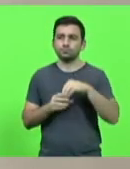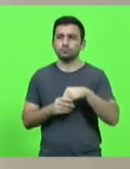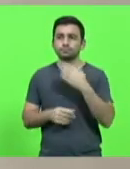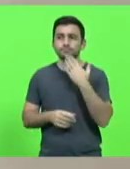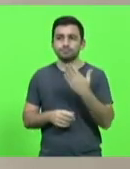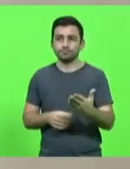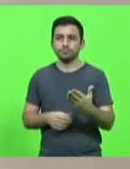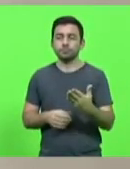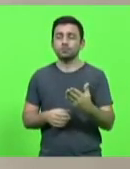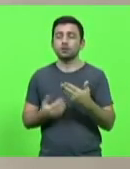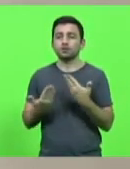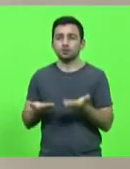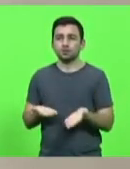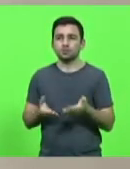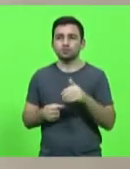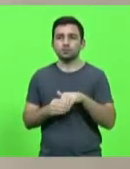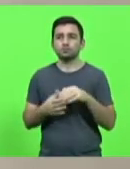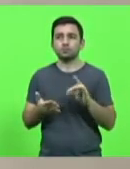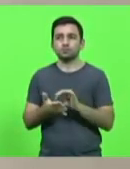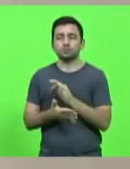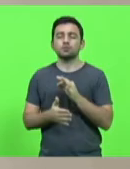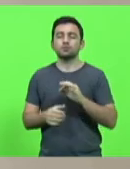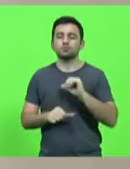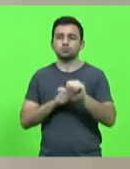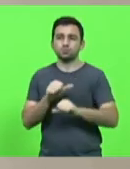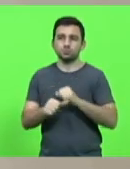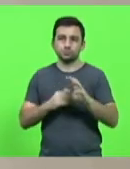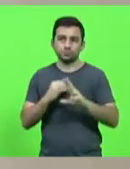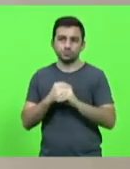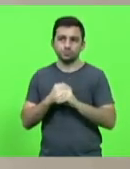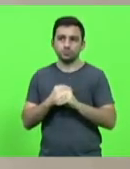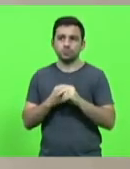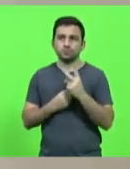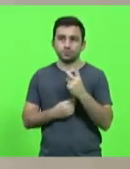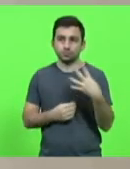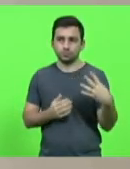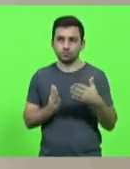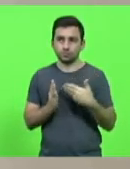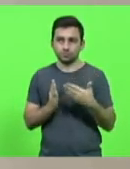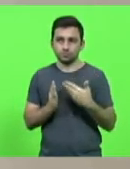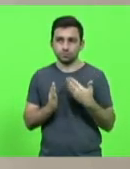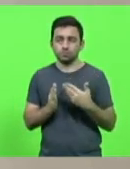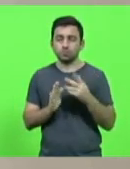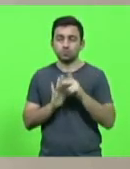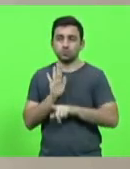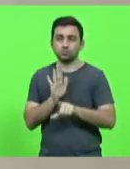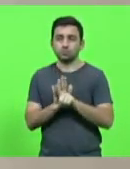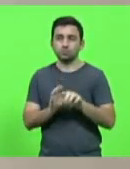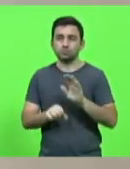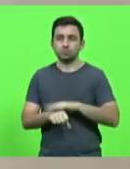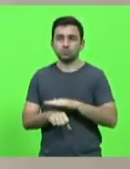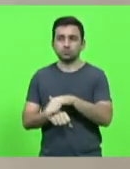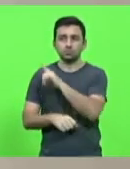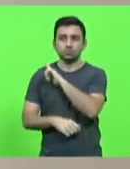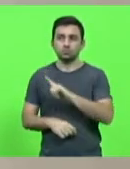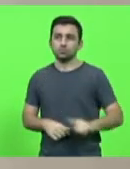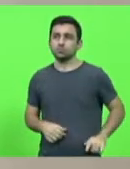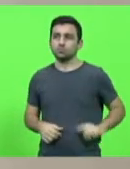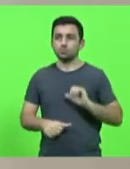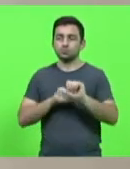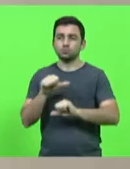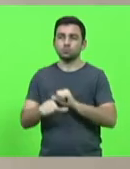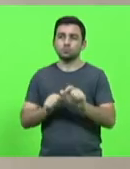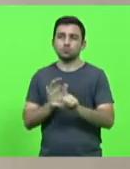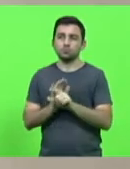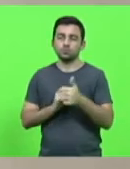votação em destaque da emenda modificativa de Folha 24 dos autos do projeto de lei de autoria do Governo do Estado, que altera a Lei nº 12